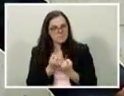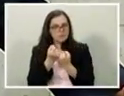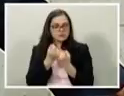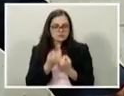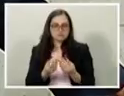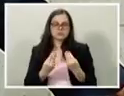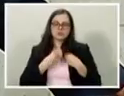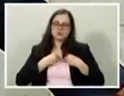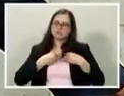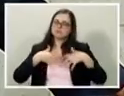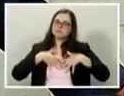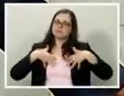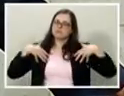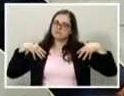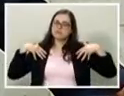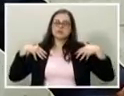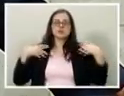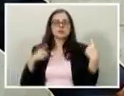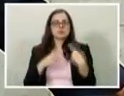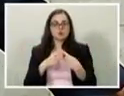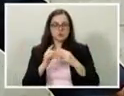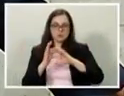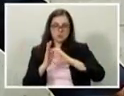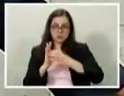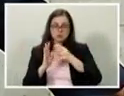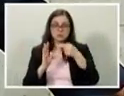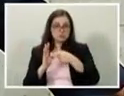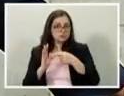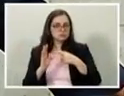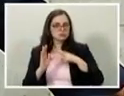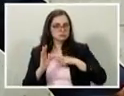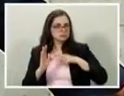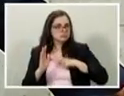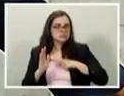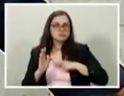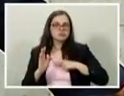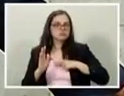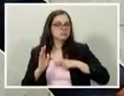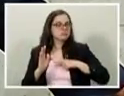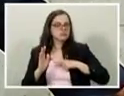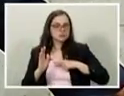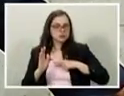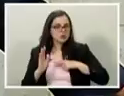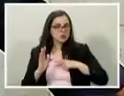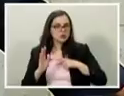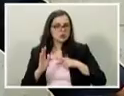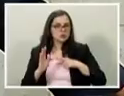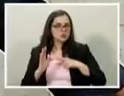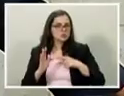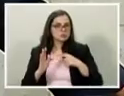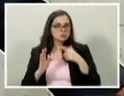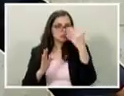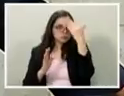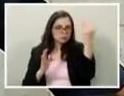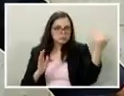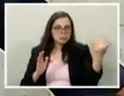orgulho de ter um partido que tem essa dimensão e essa pluralidade de alternativas.